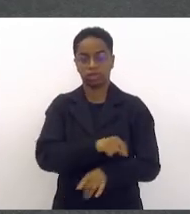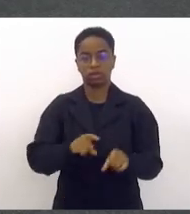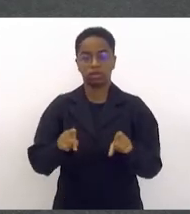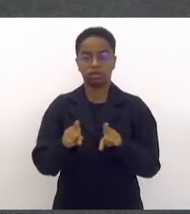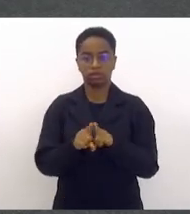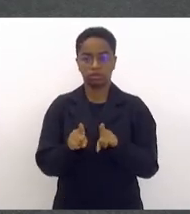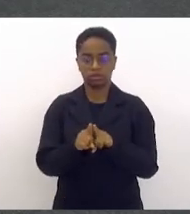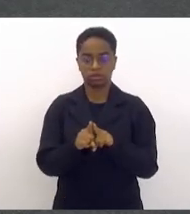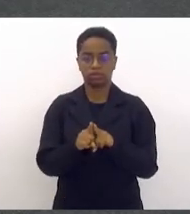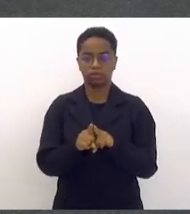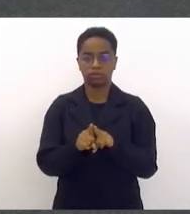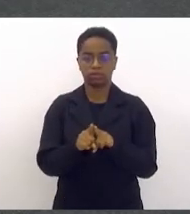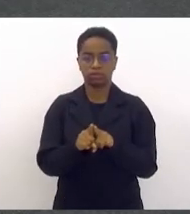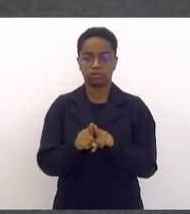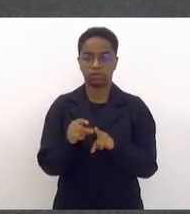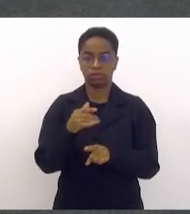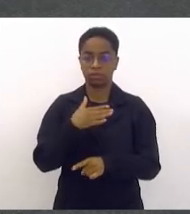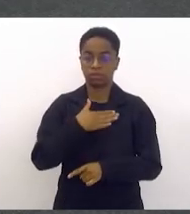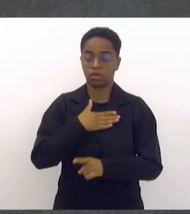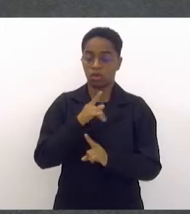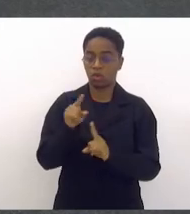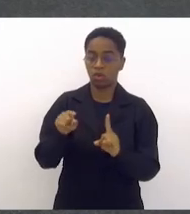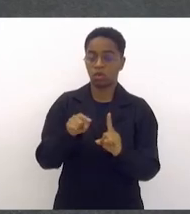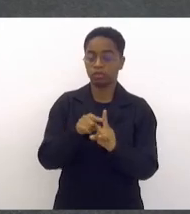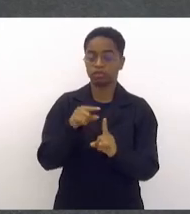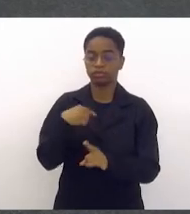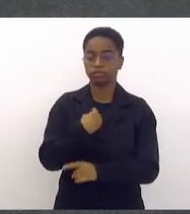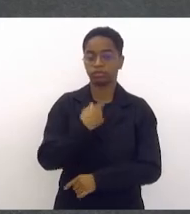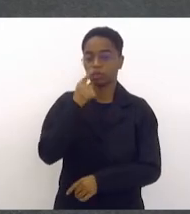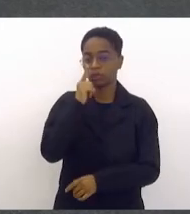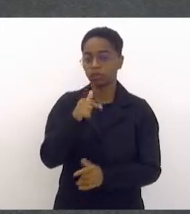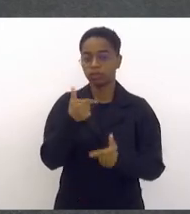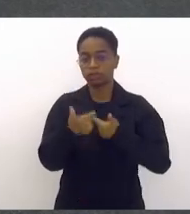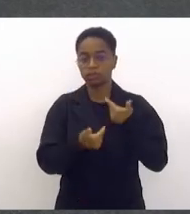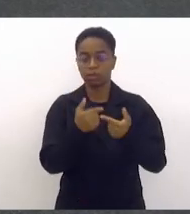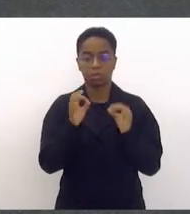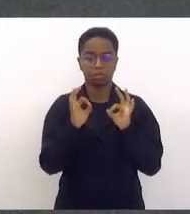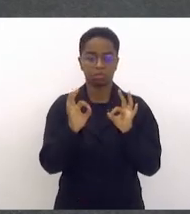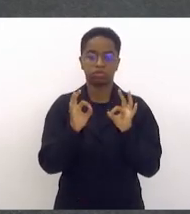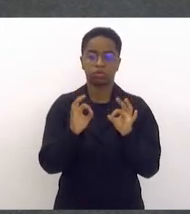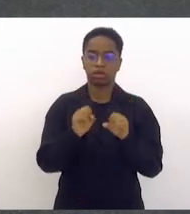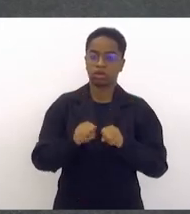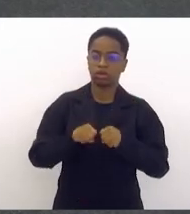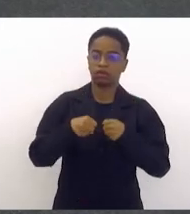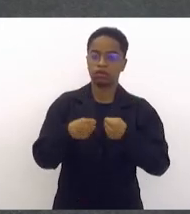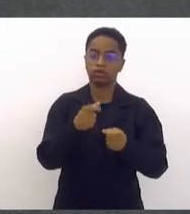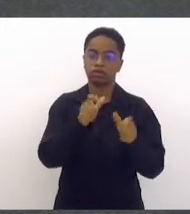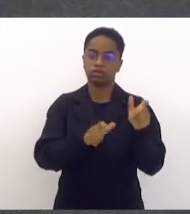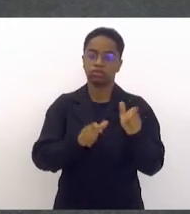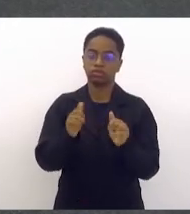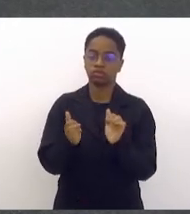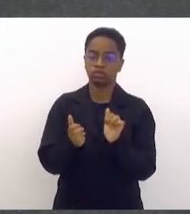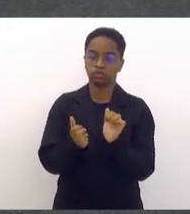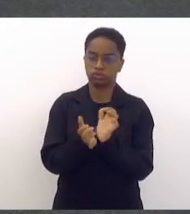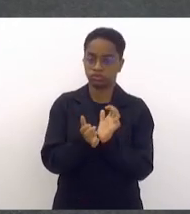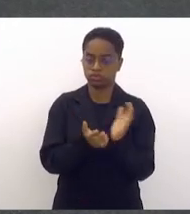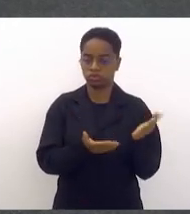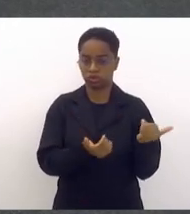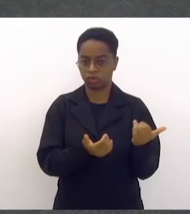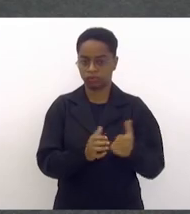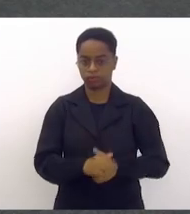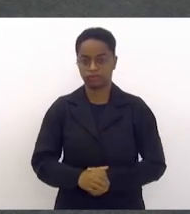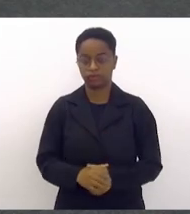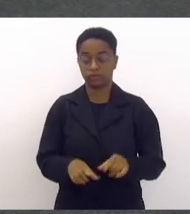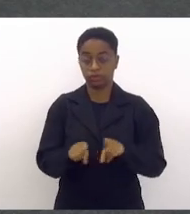vai, eu pretendo que possamos fazer um trabalho profícuo na defesa dos nossos jovens. E amanhã,